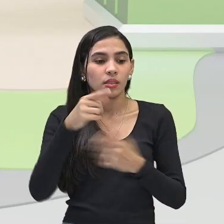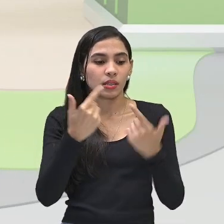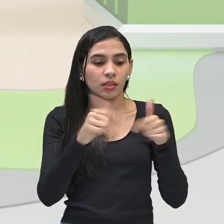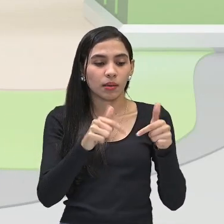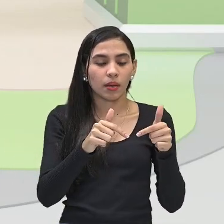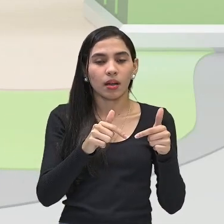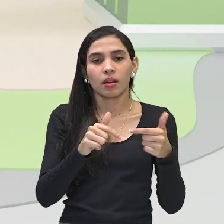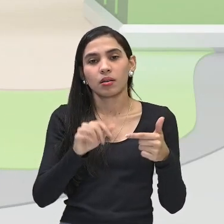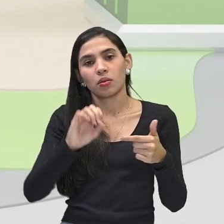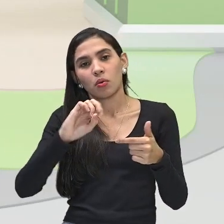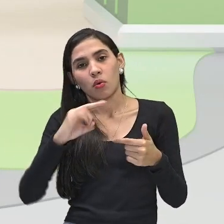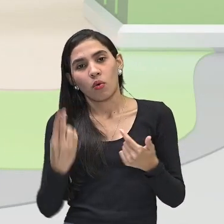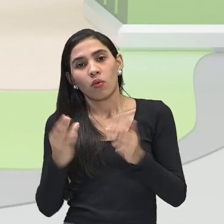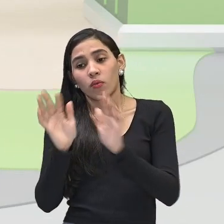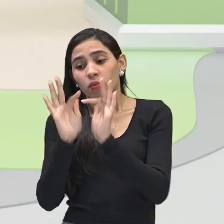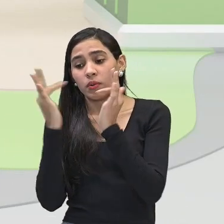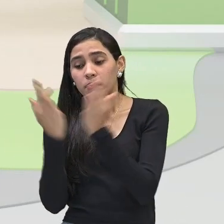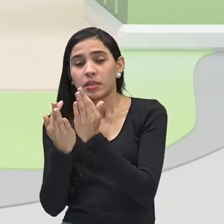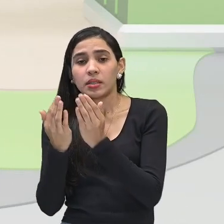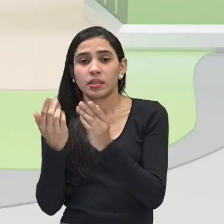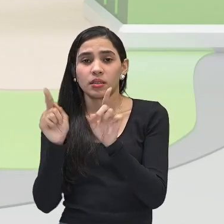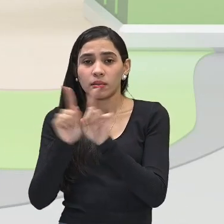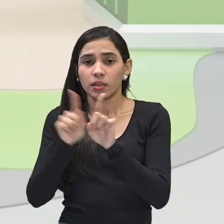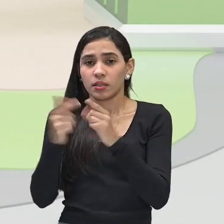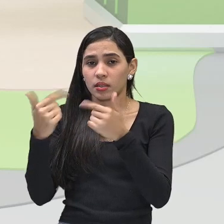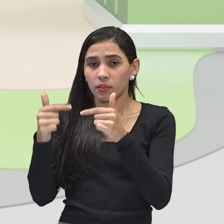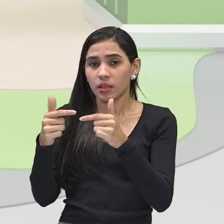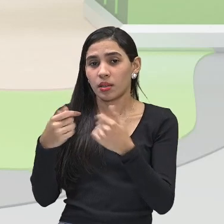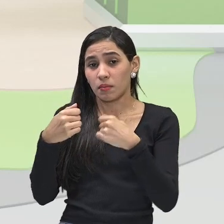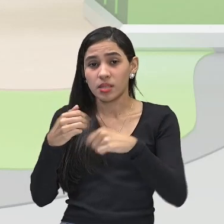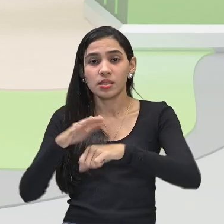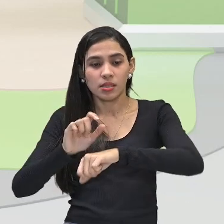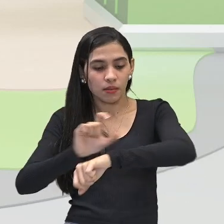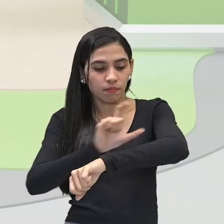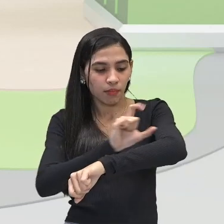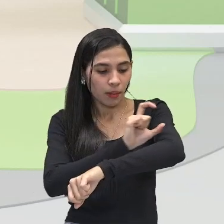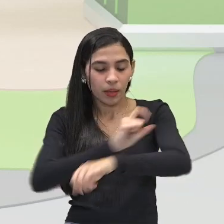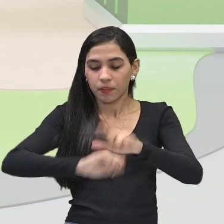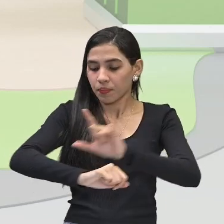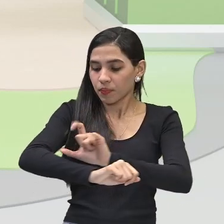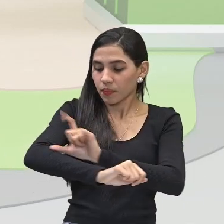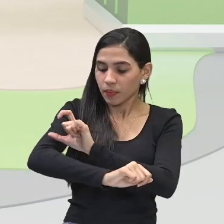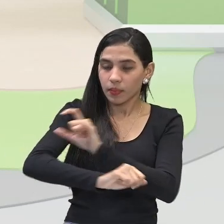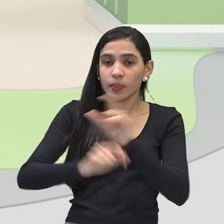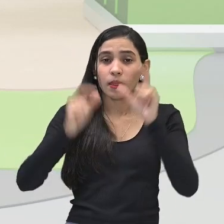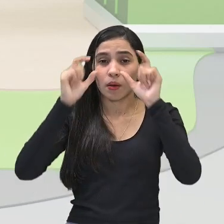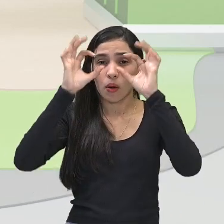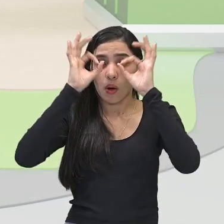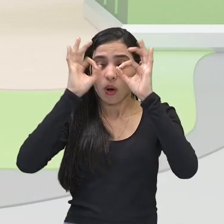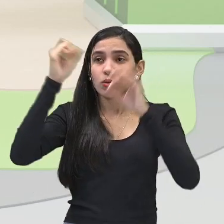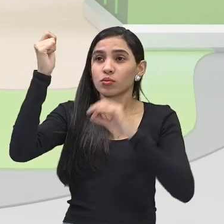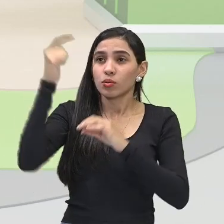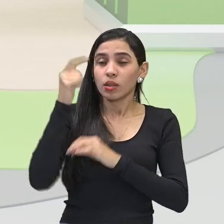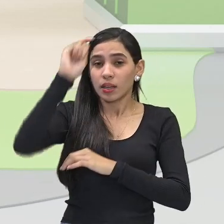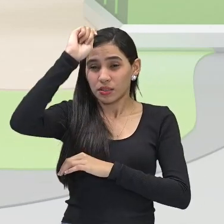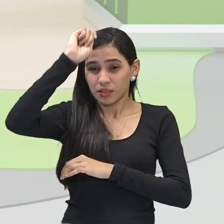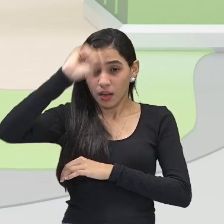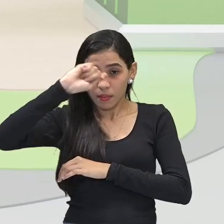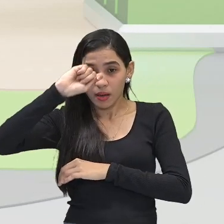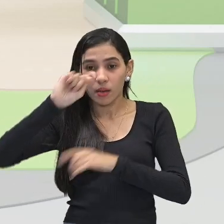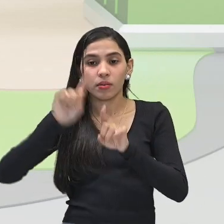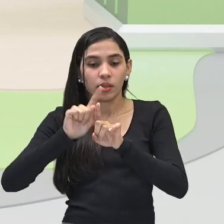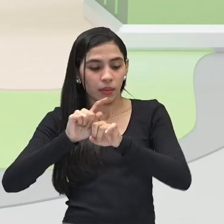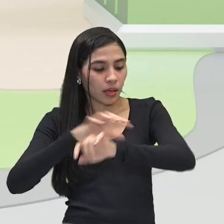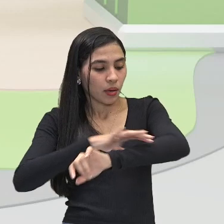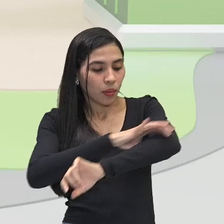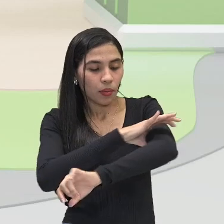se os seus familiares estão trabalhando, aí devem usar protetor solar, óculos solar, chapéu e roupas